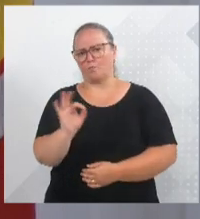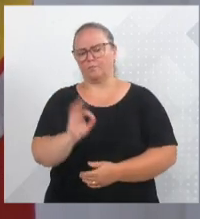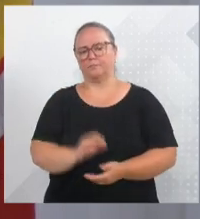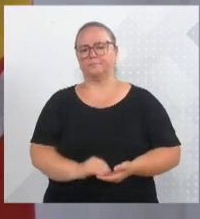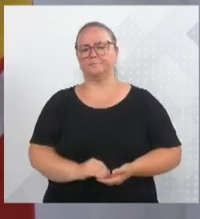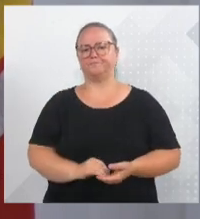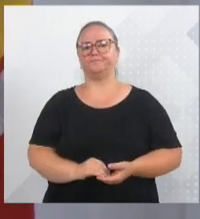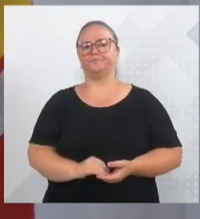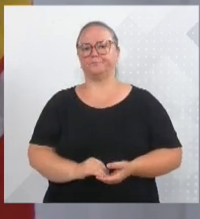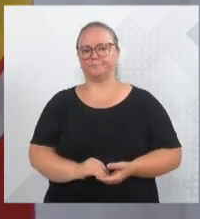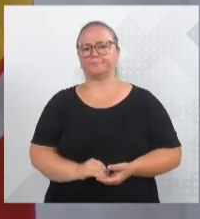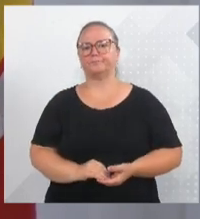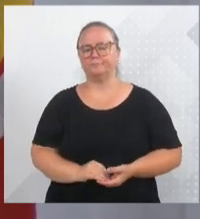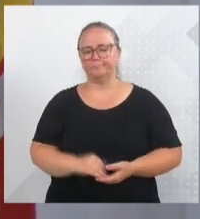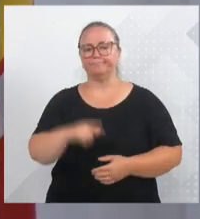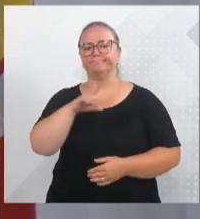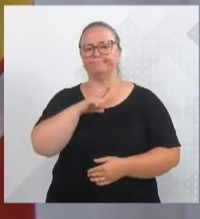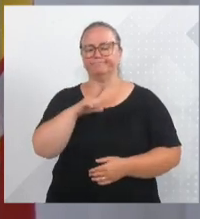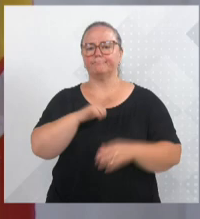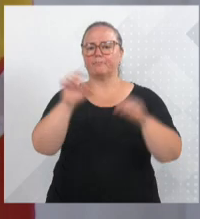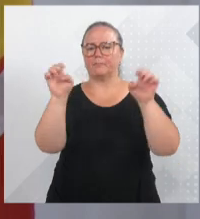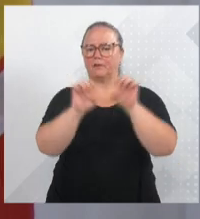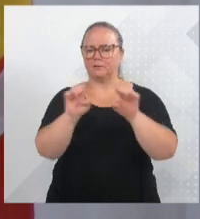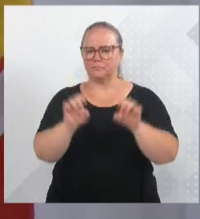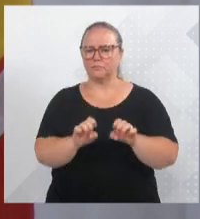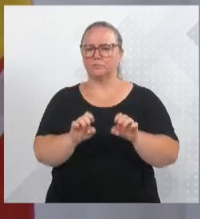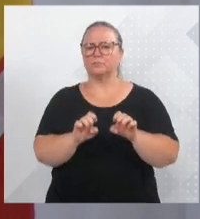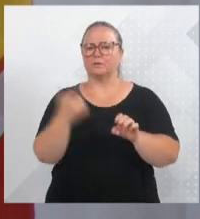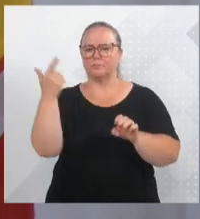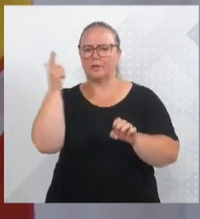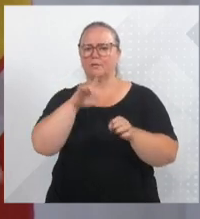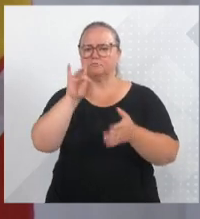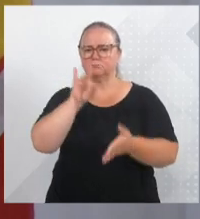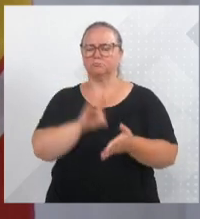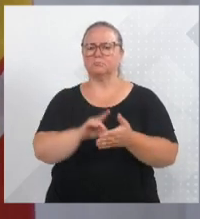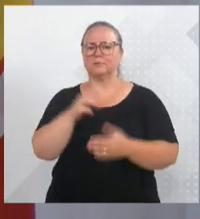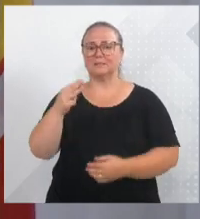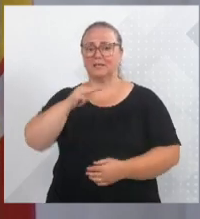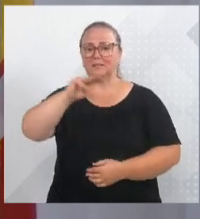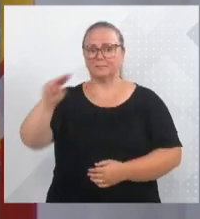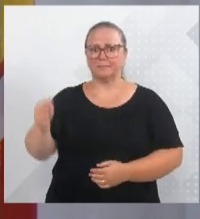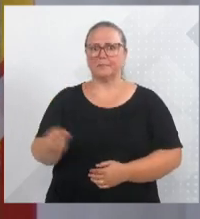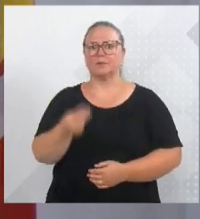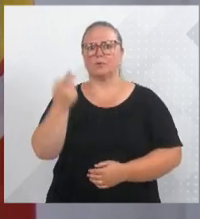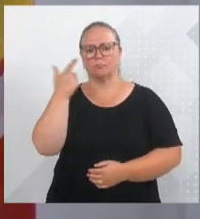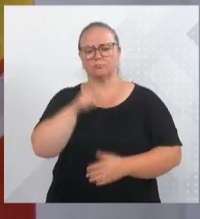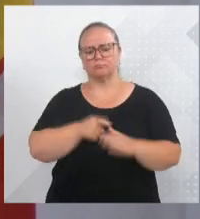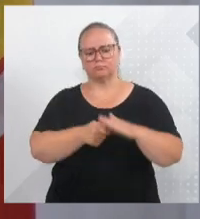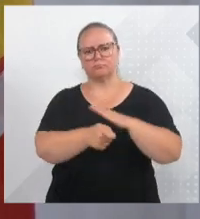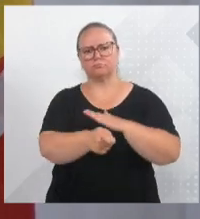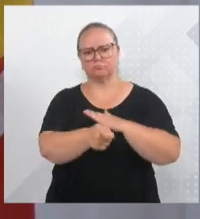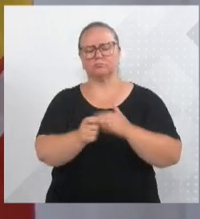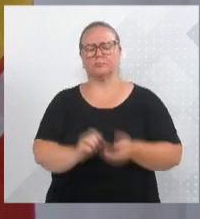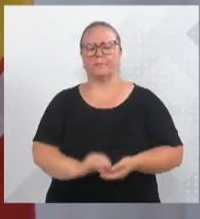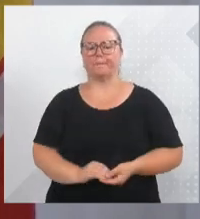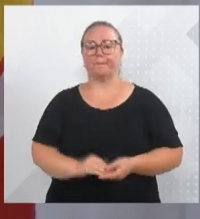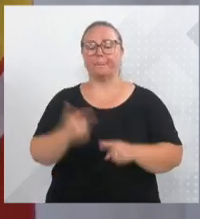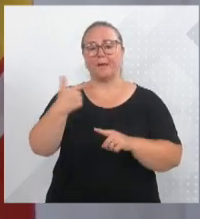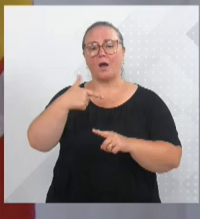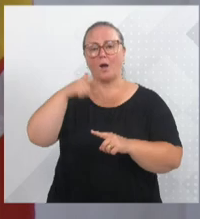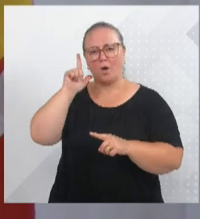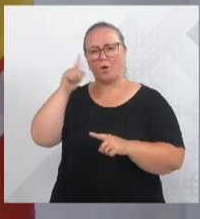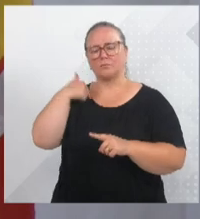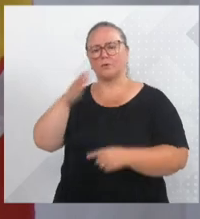estrutura gigantesca na Secretaria de Comunicação, com mais de 3 milhões só esse ano para fazer esse investimento. Também estive visitando no dia de ontem, em alguns